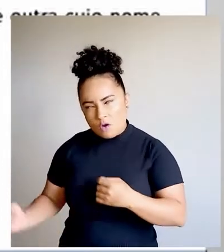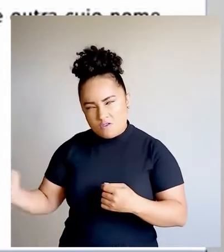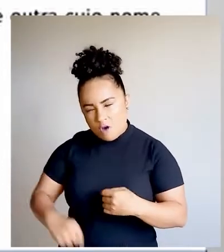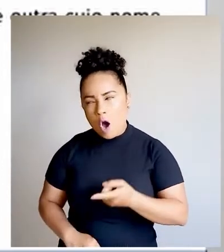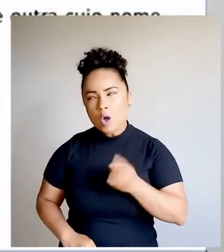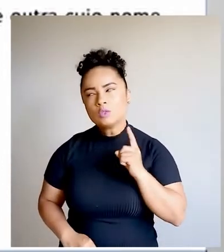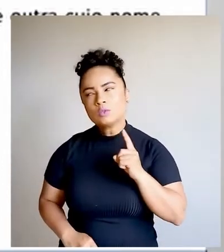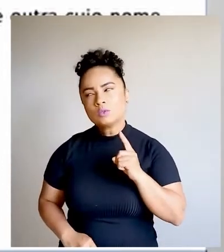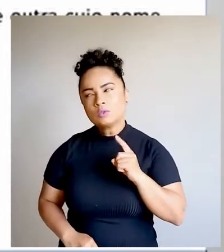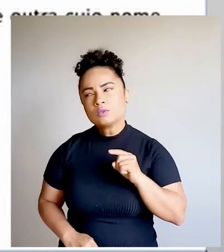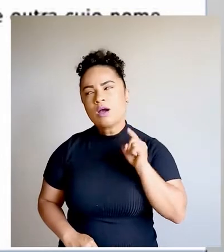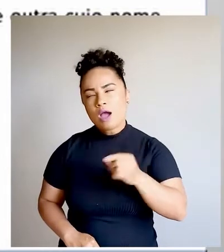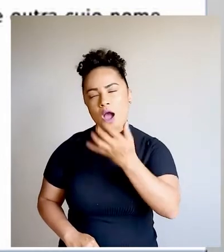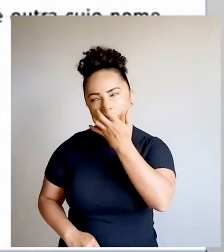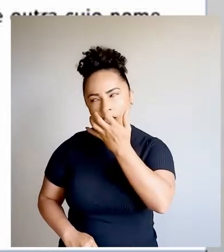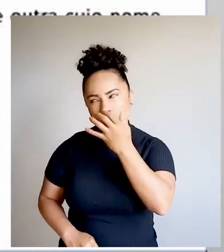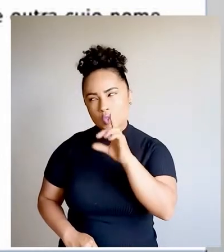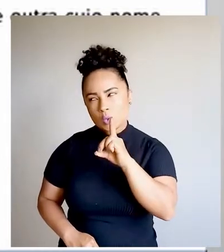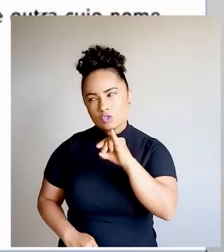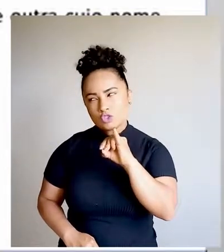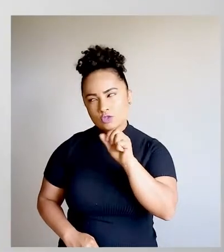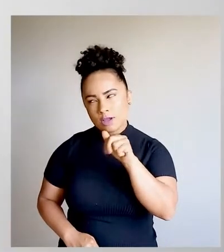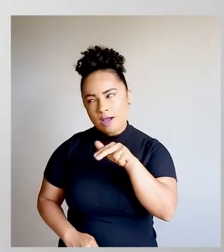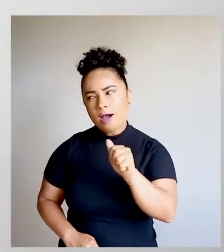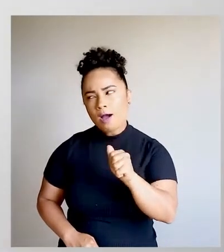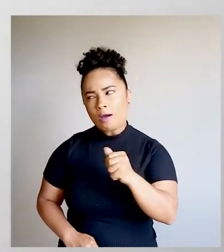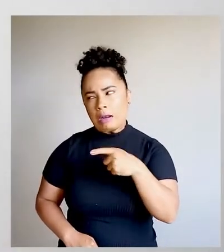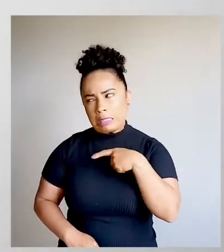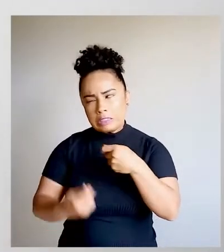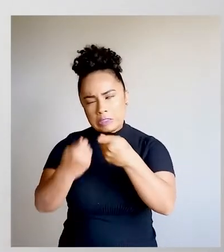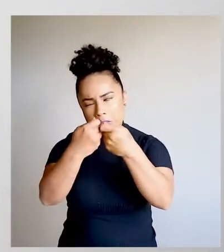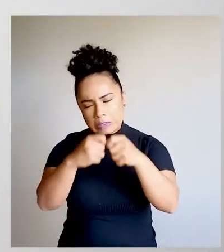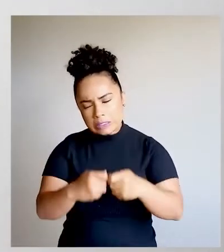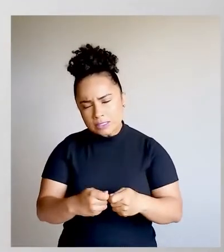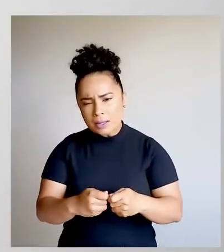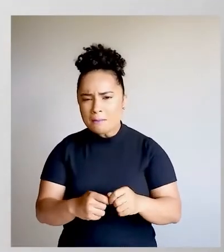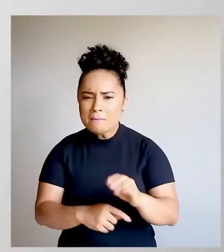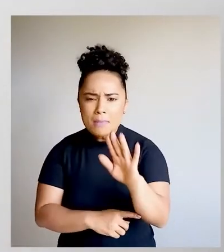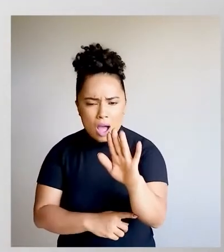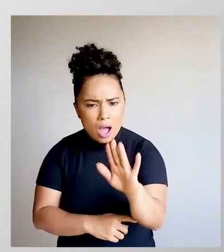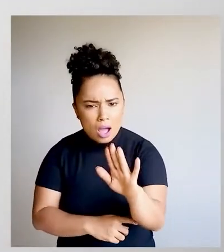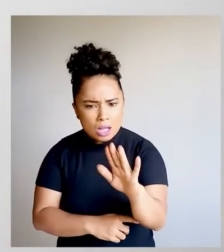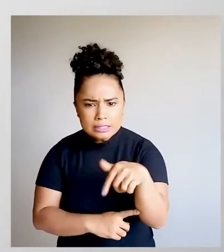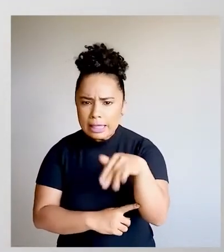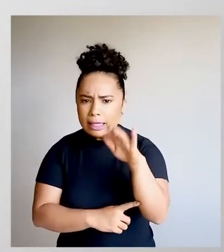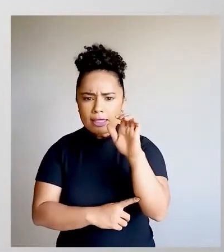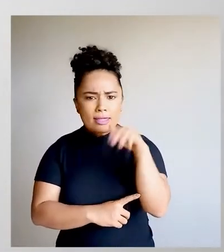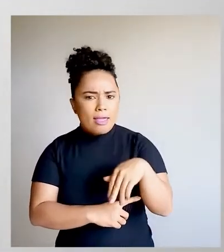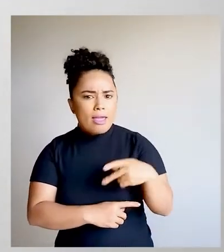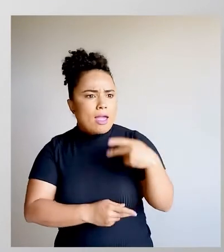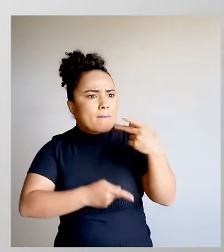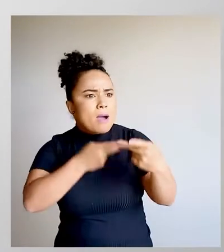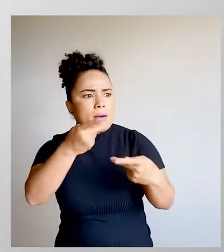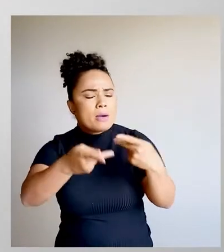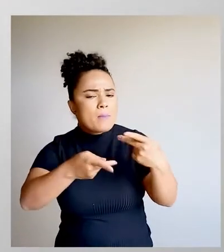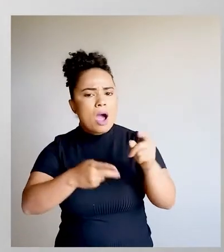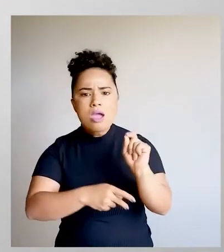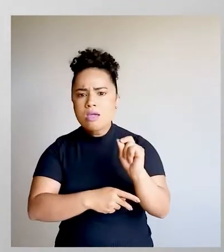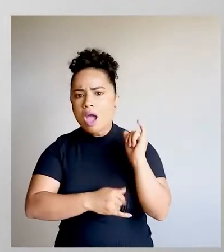novo. Ela está cheia de pulgas. Então, quem será que está falando aí? Quem serão os